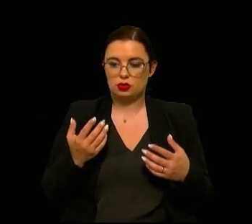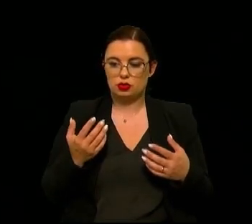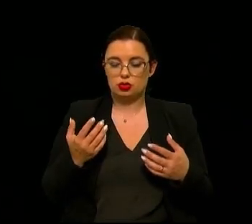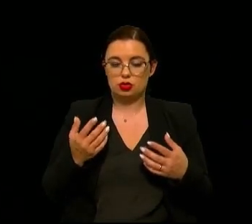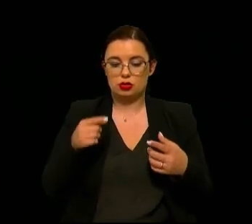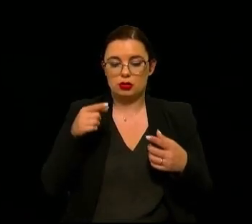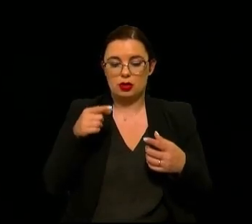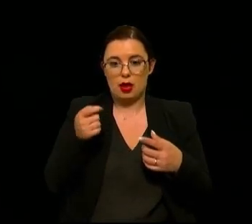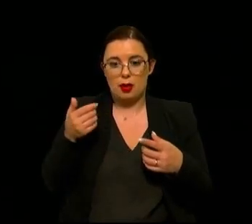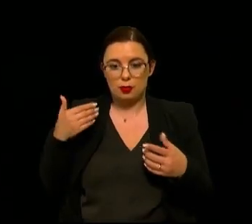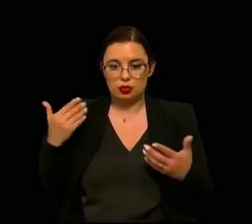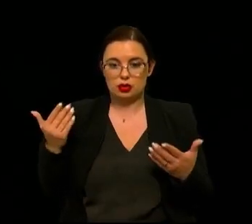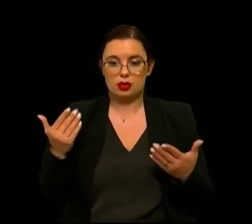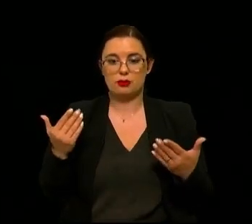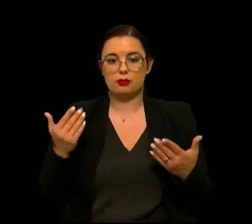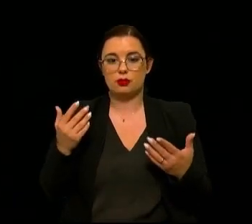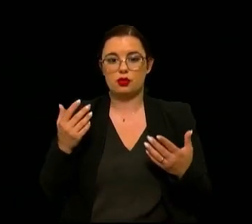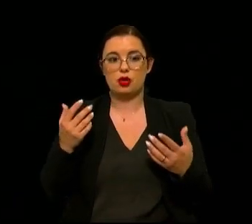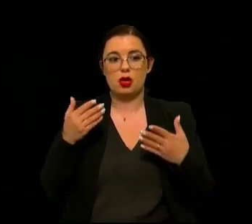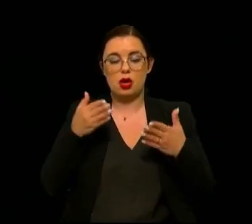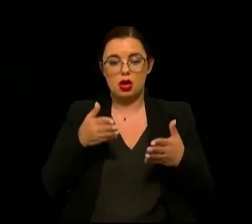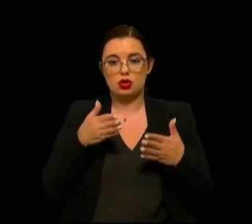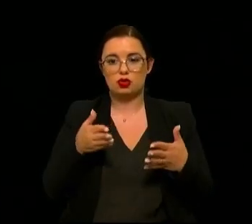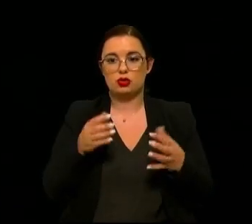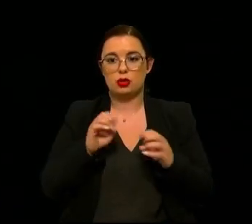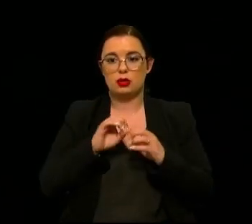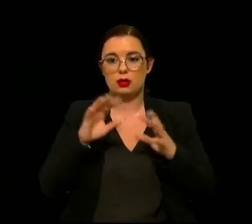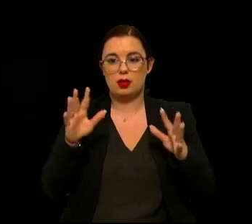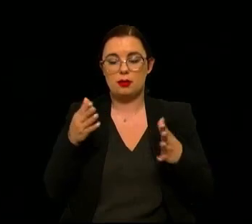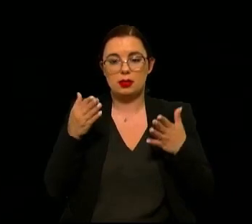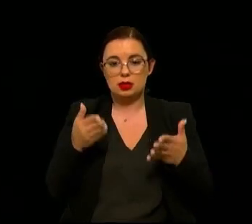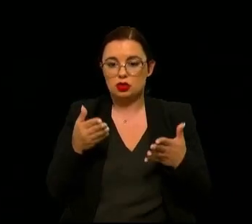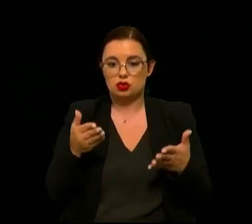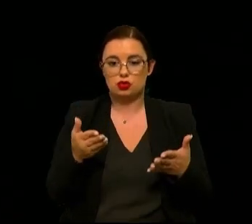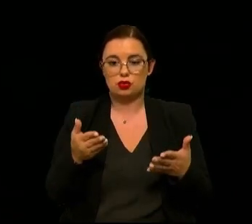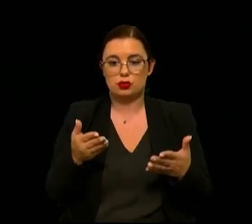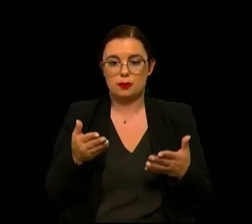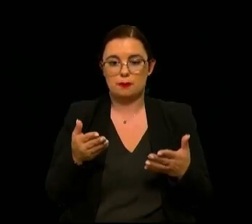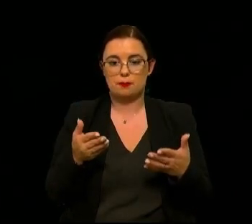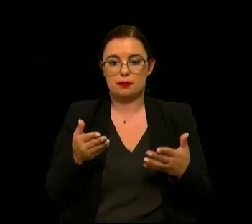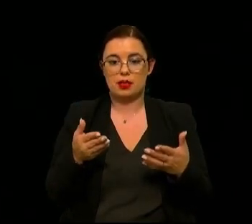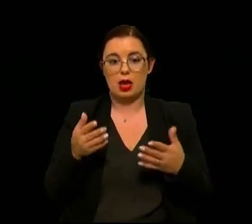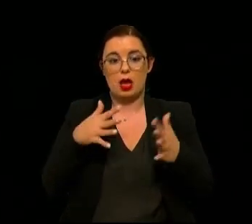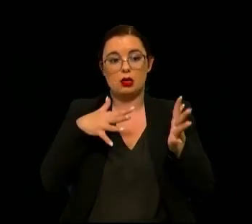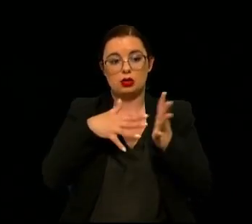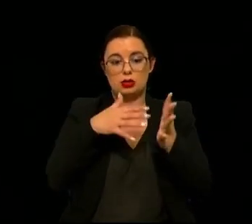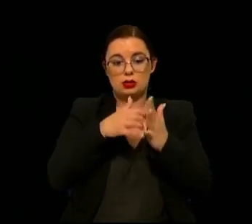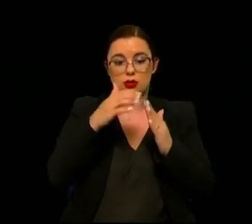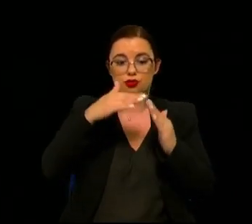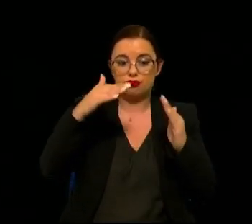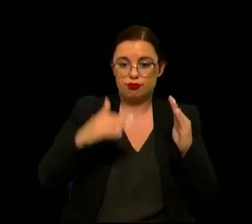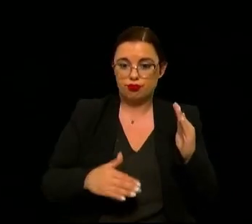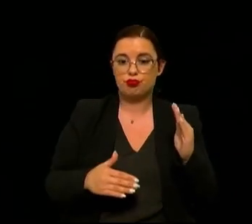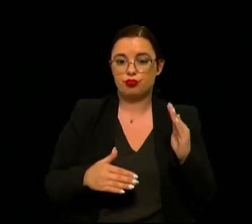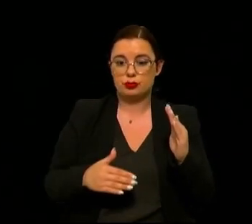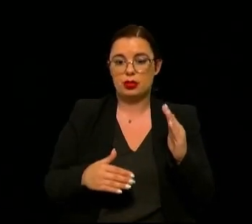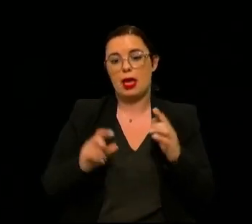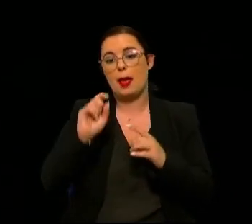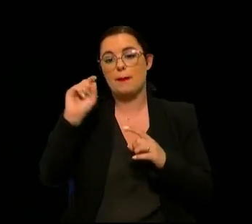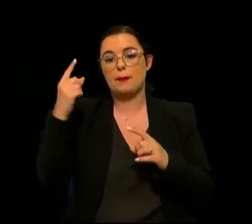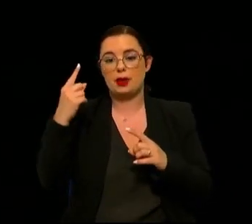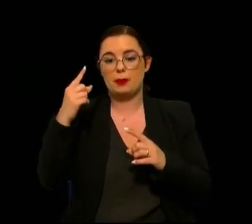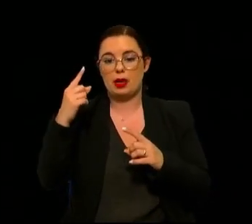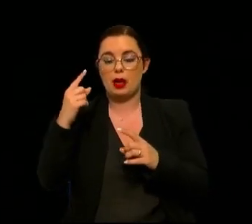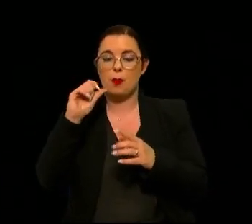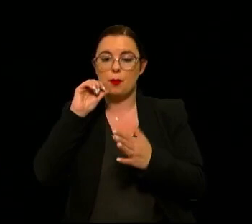desde recentemente que vem obviamente ajudar e claramente ajudar a que a sinistralidade na estrada deixe de ser a primeira causa